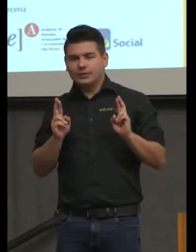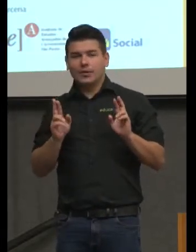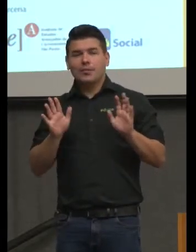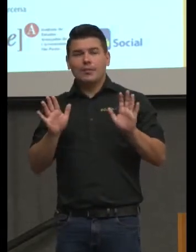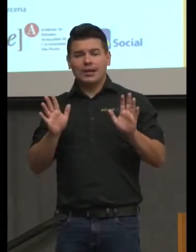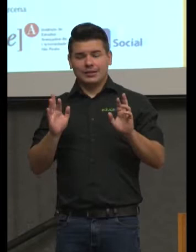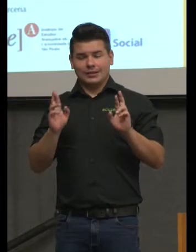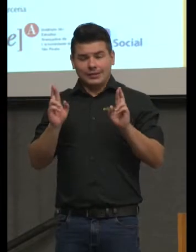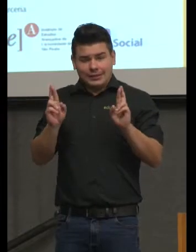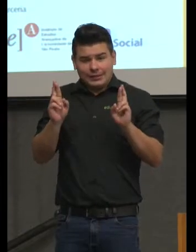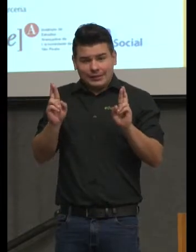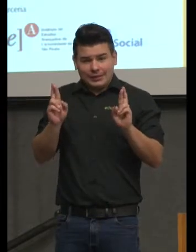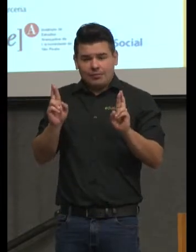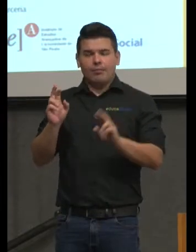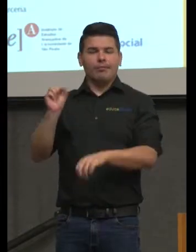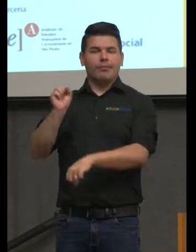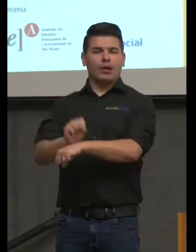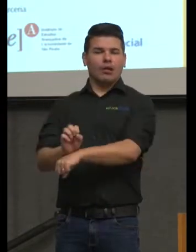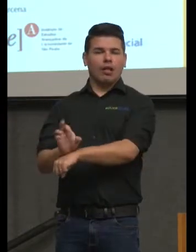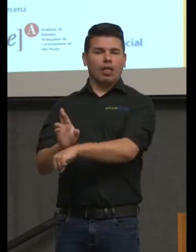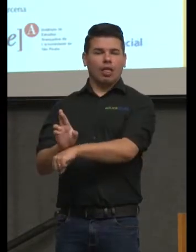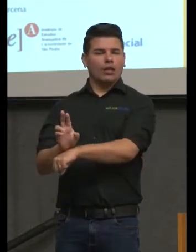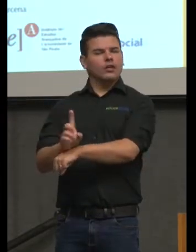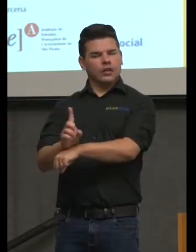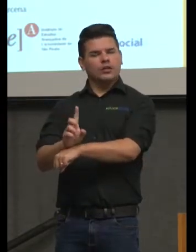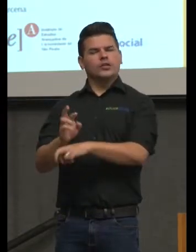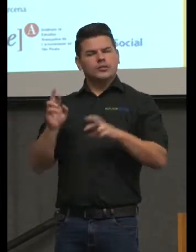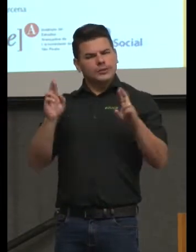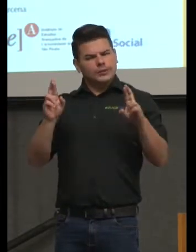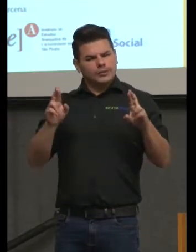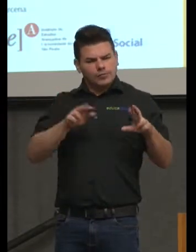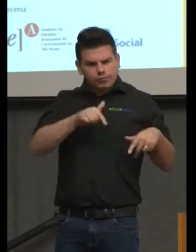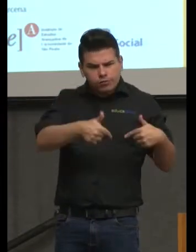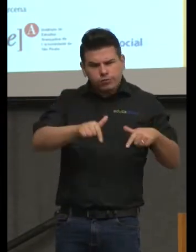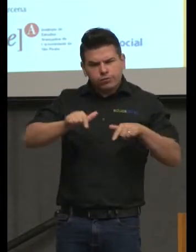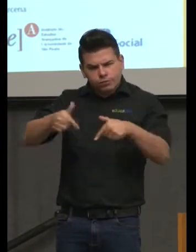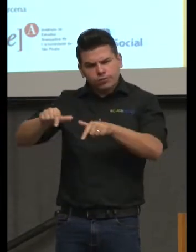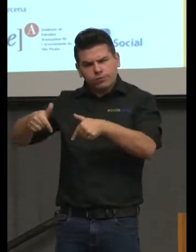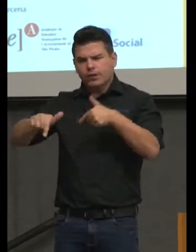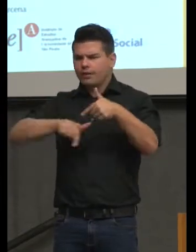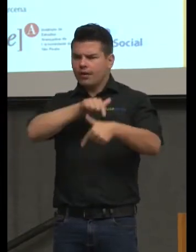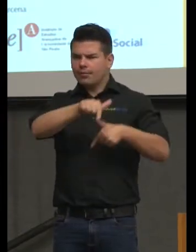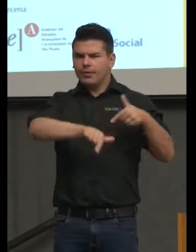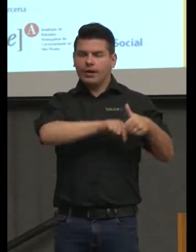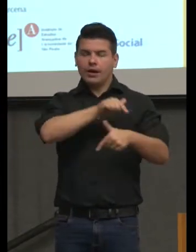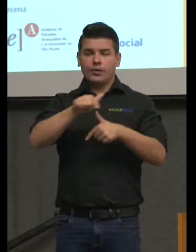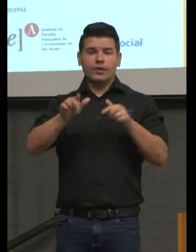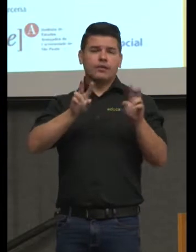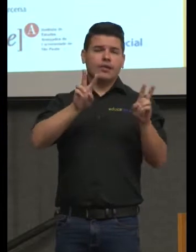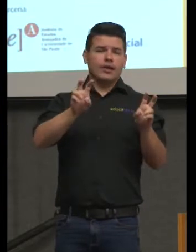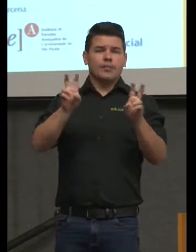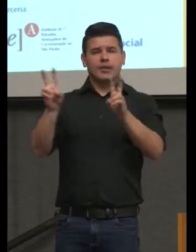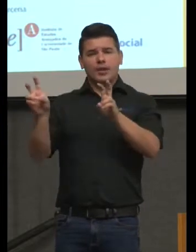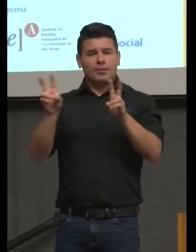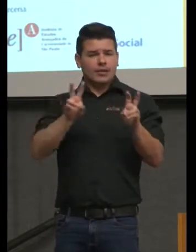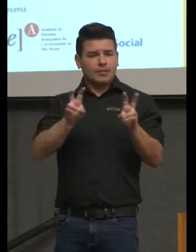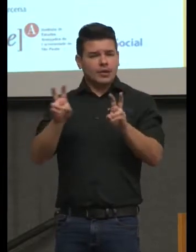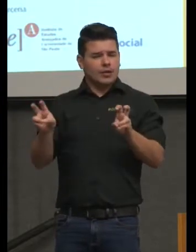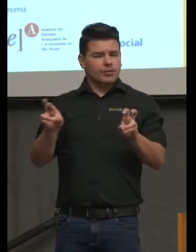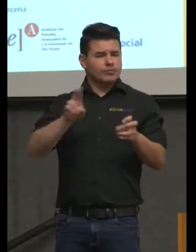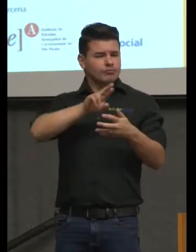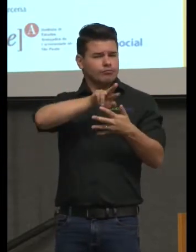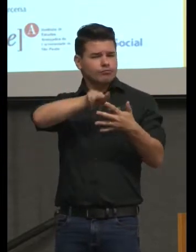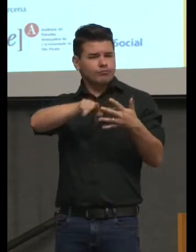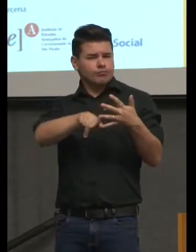não expectativa parada, expectativa fazendo coisas, e a escolha dos temas tem a ver com essas coisas mais permanentes,